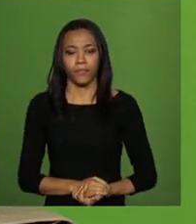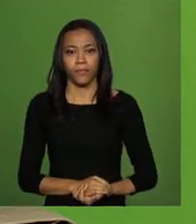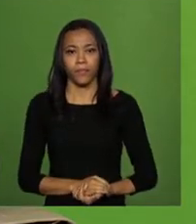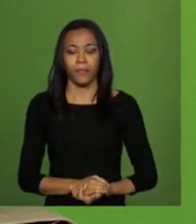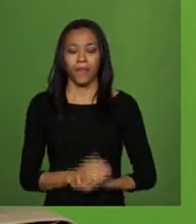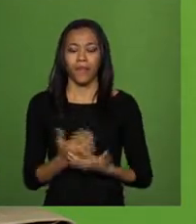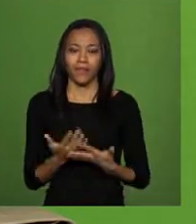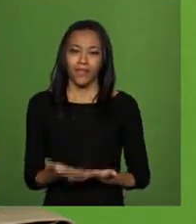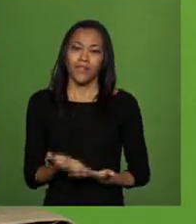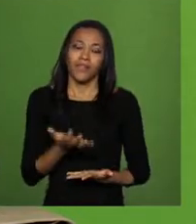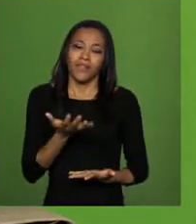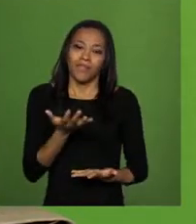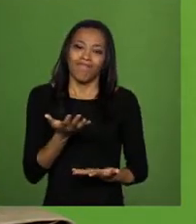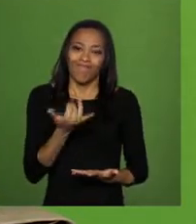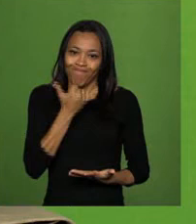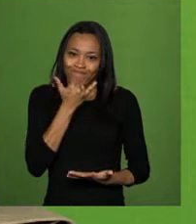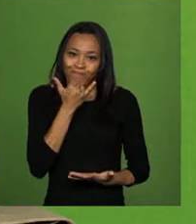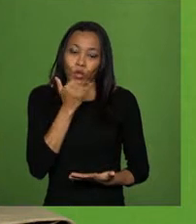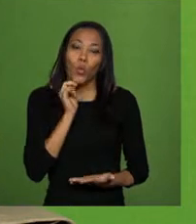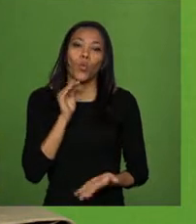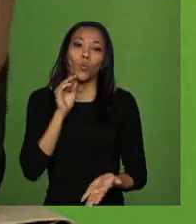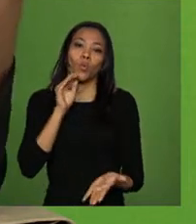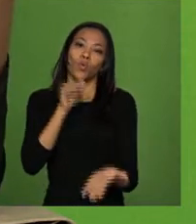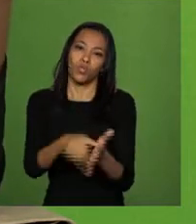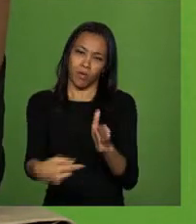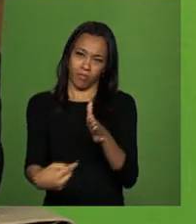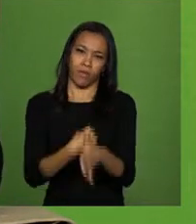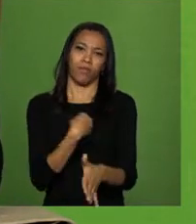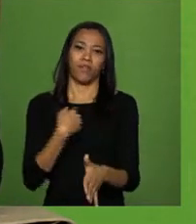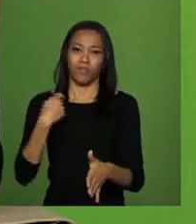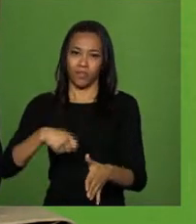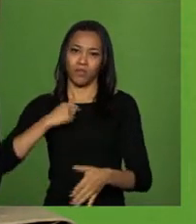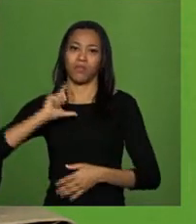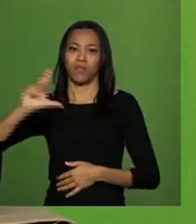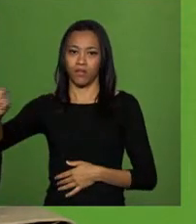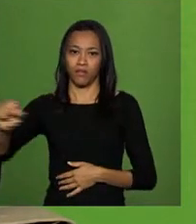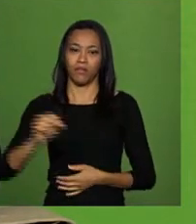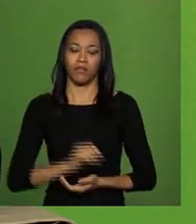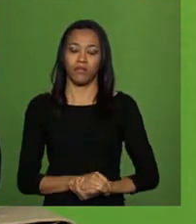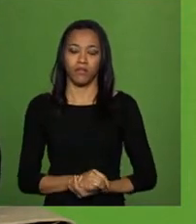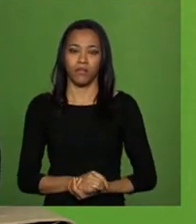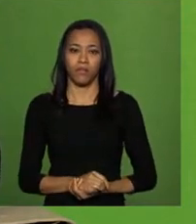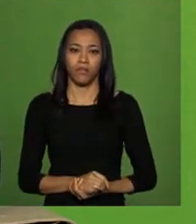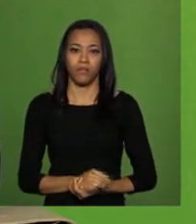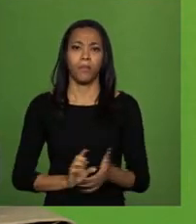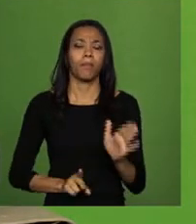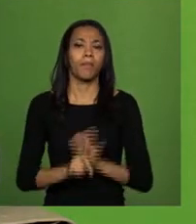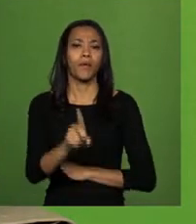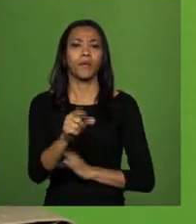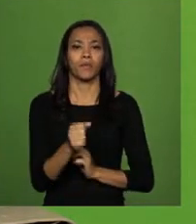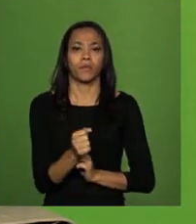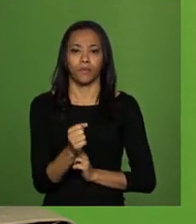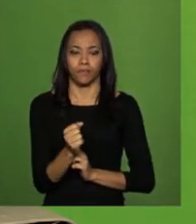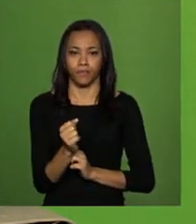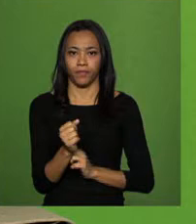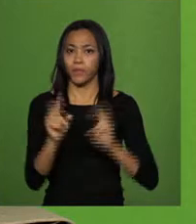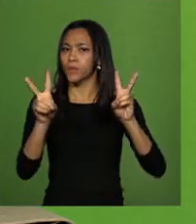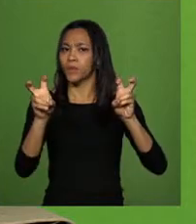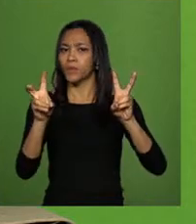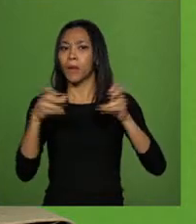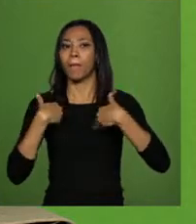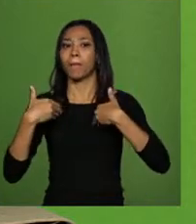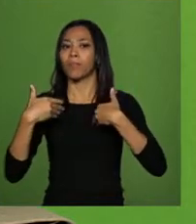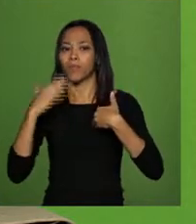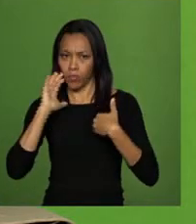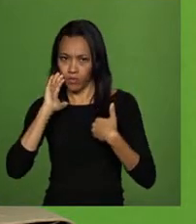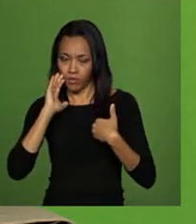Gente, eu realmente, última questão, porque eu tenho que sair. Ministro, em relação à coisa da participação e da consulta, está